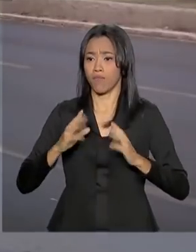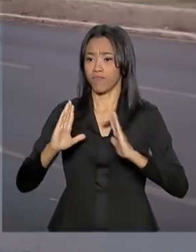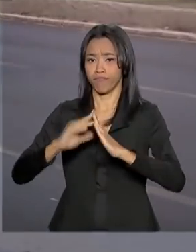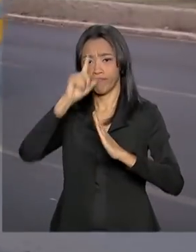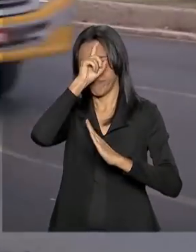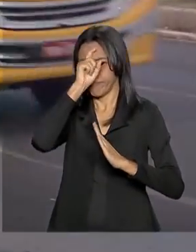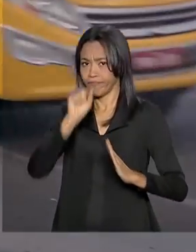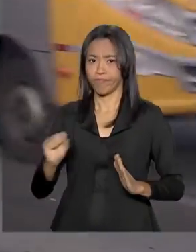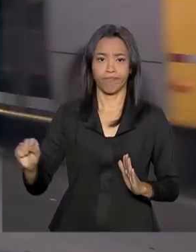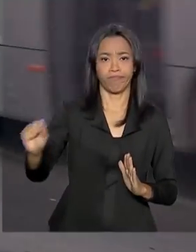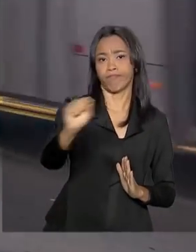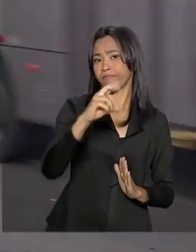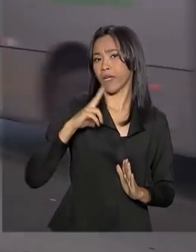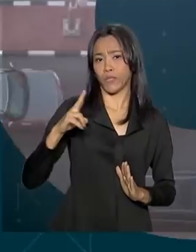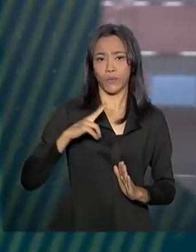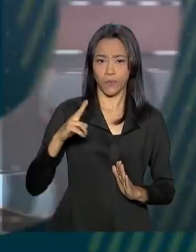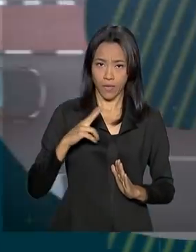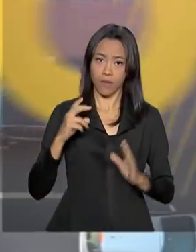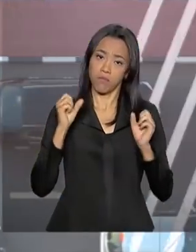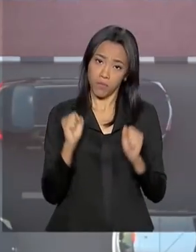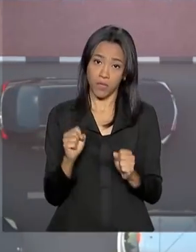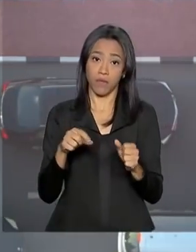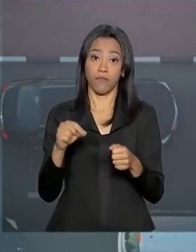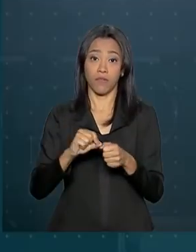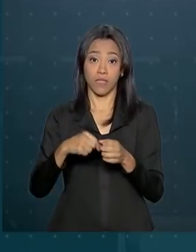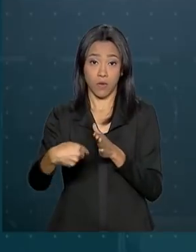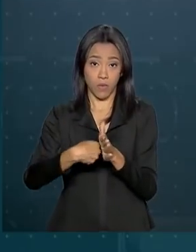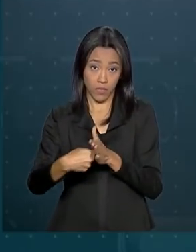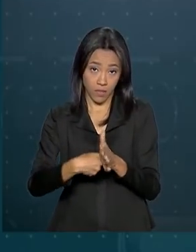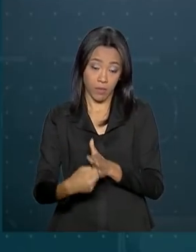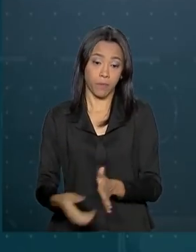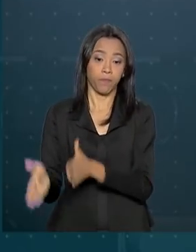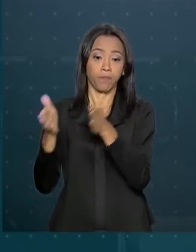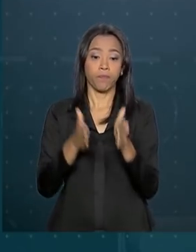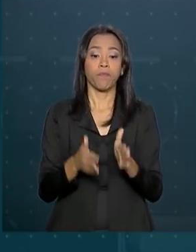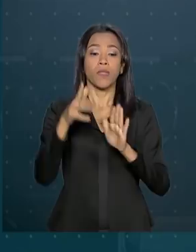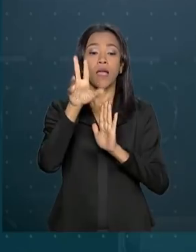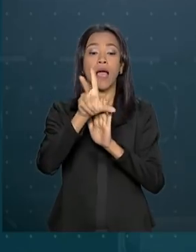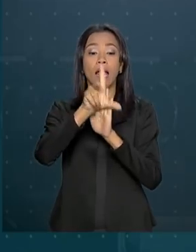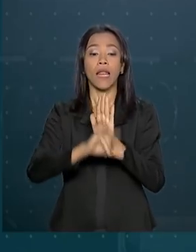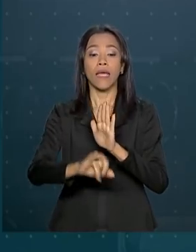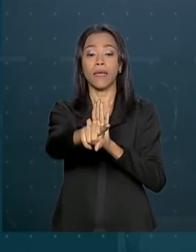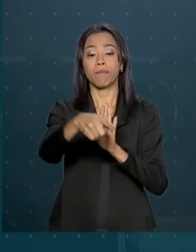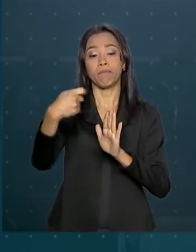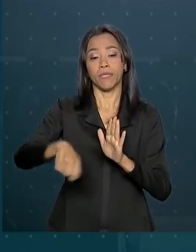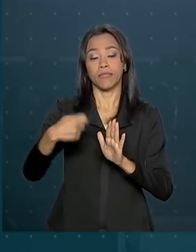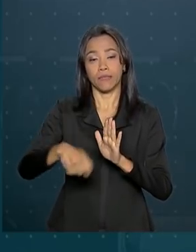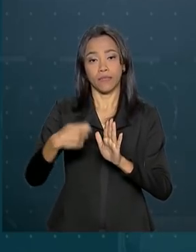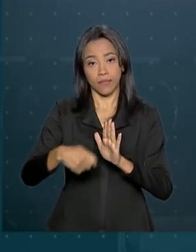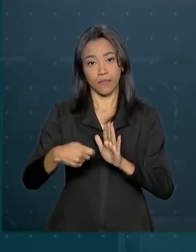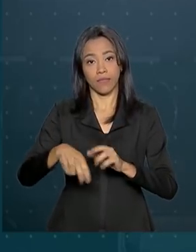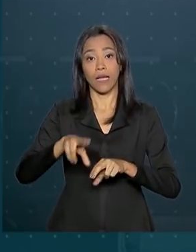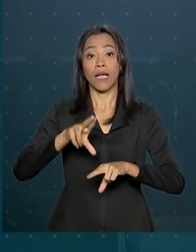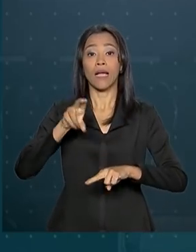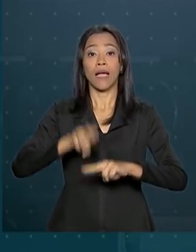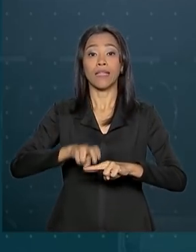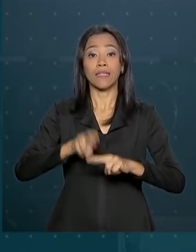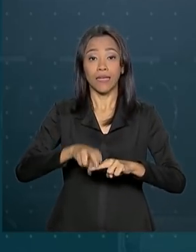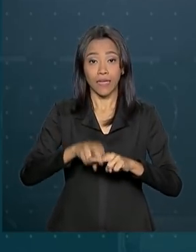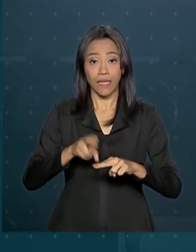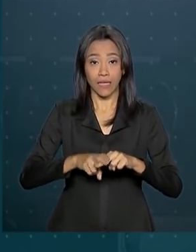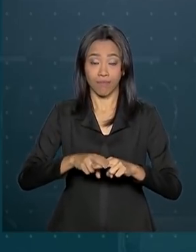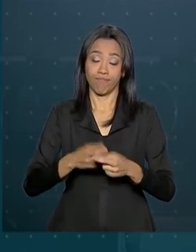até no Sistema Único de Saúde. A proposta também coloca na lei a exigência da cadeirinha para transportar crianças nos veículos.